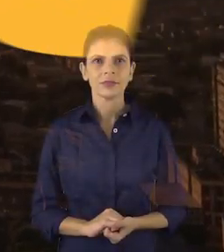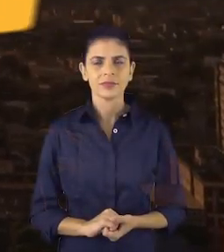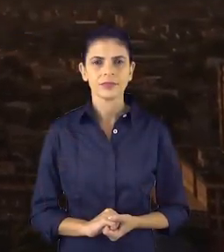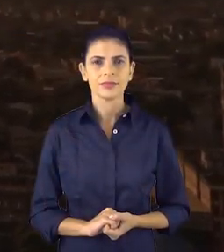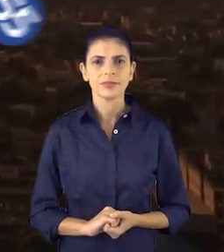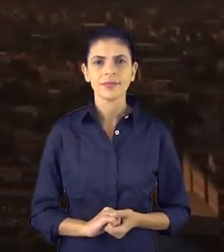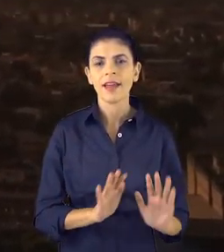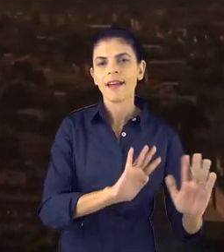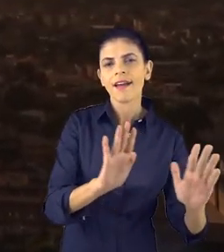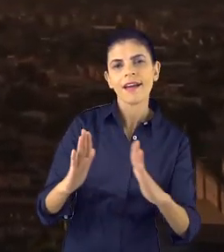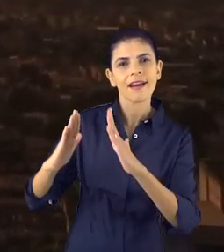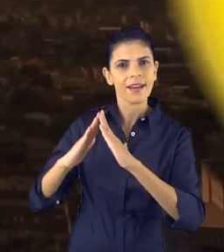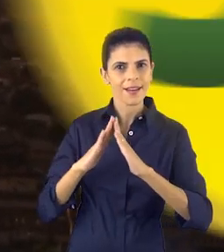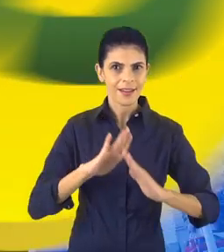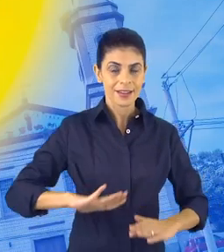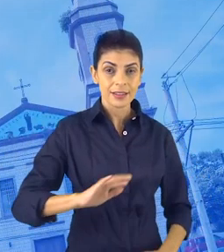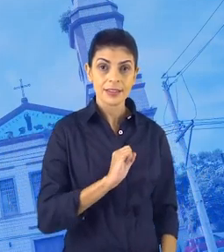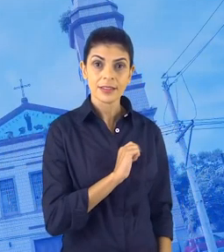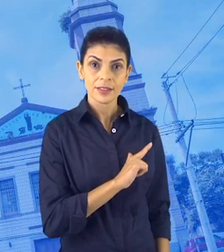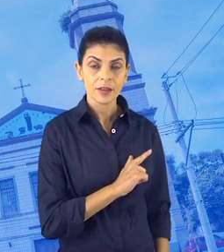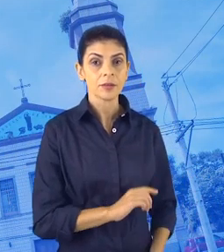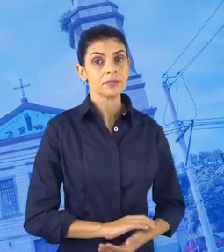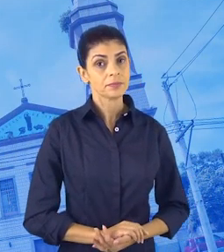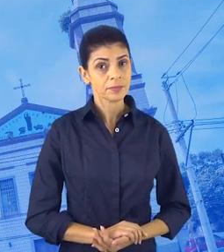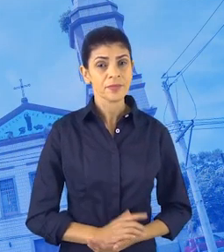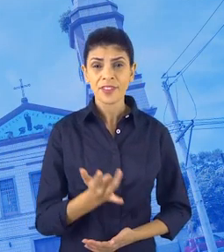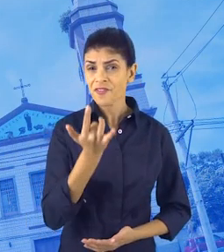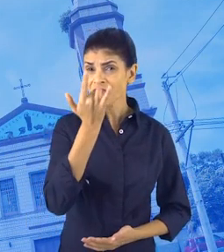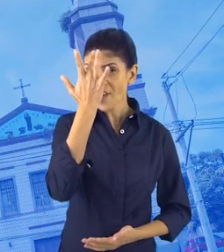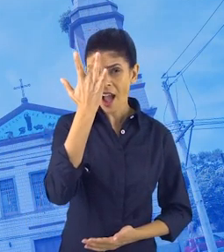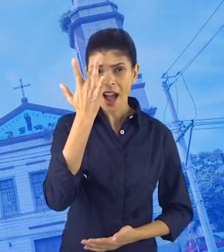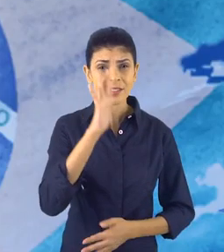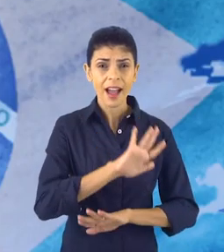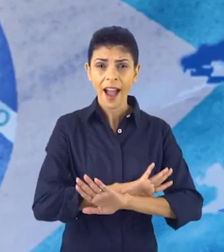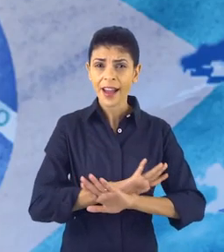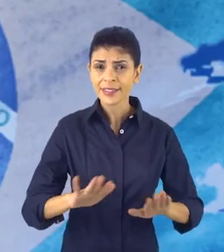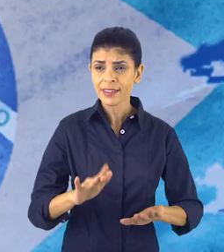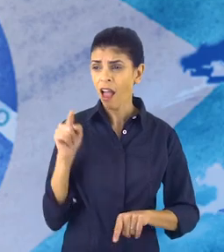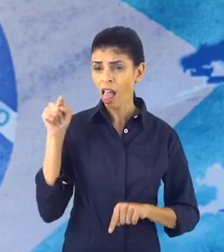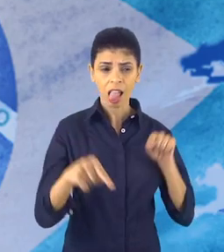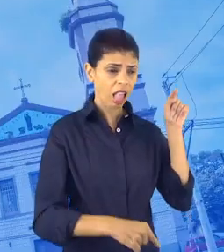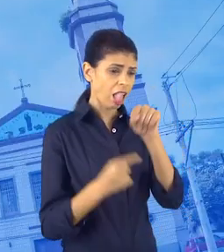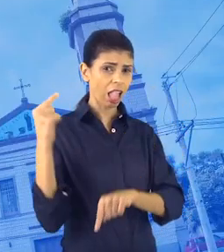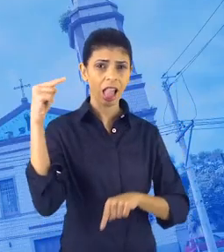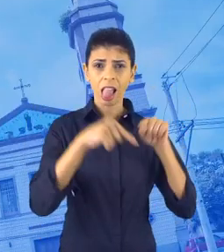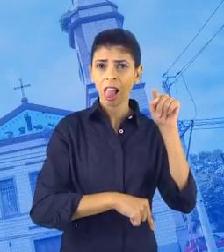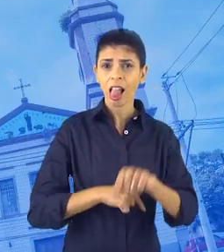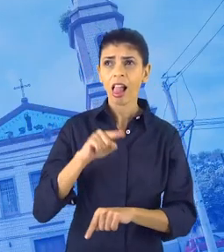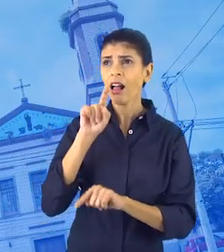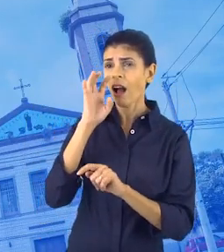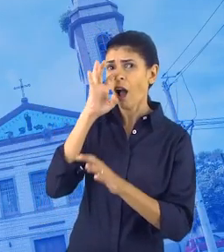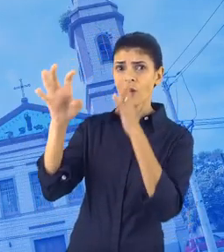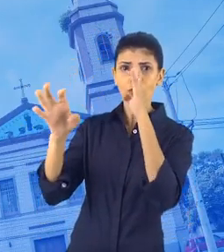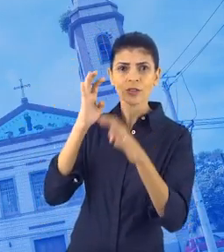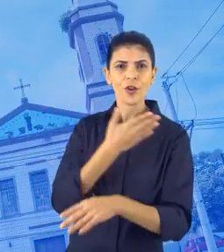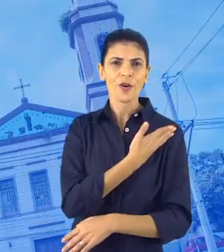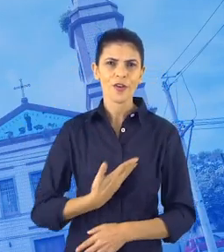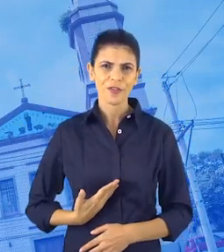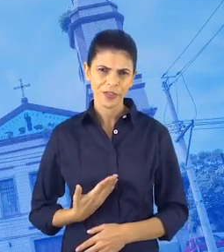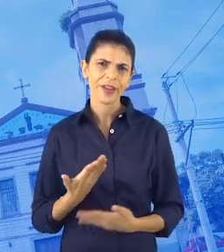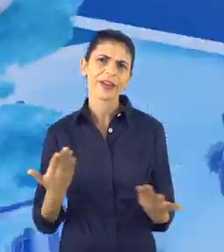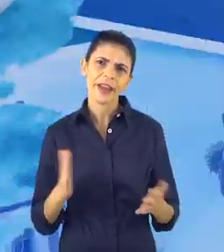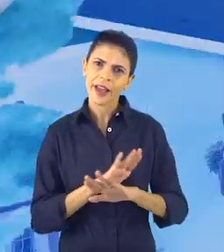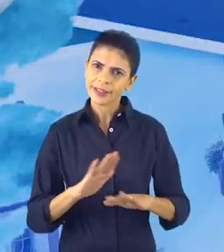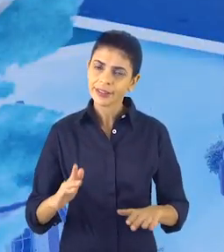Alô, São Gonçalo! É muito fácil os governos colocarem culpa no governo do Estado e os prefeitos não realizarem ações